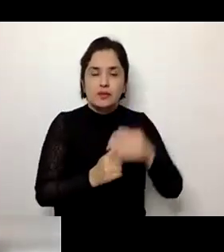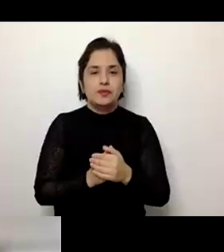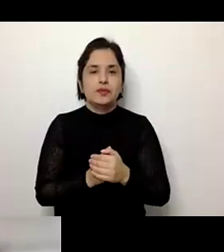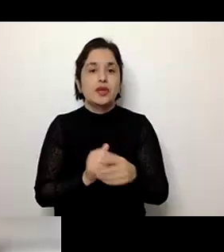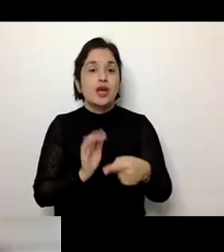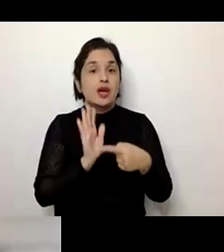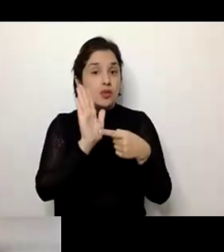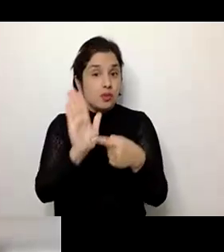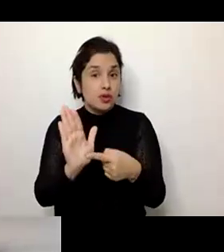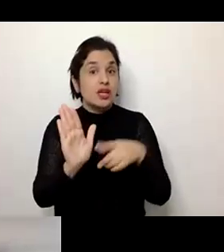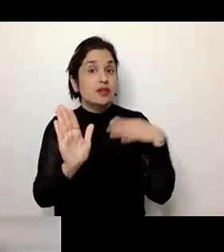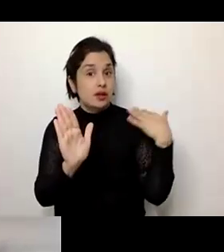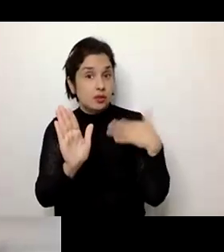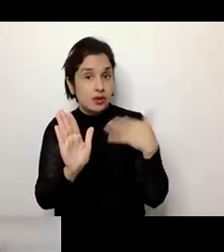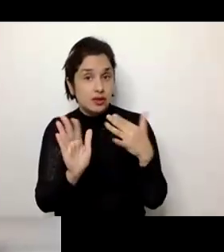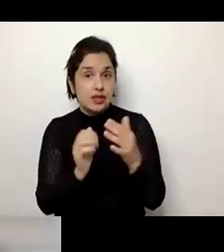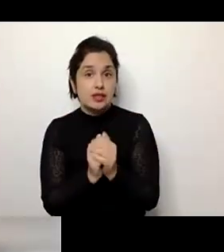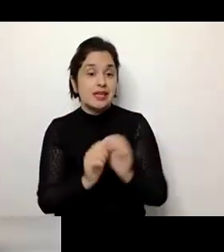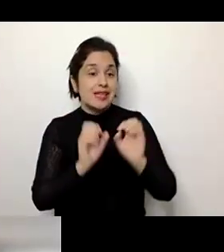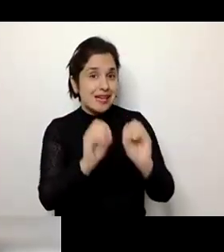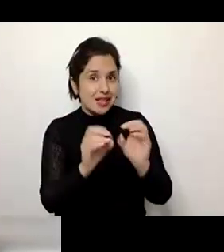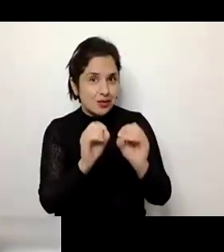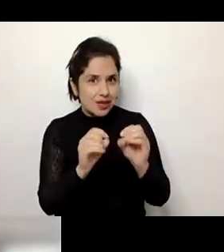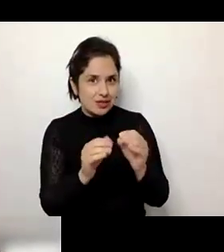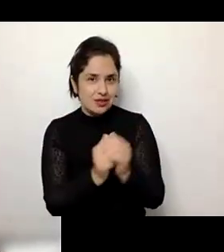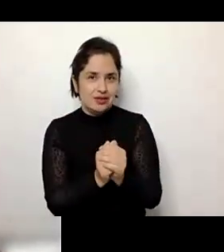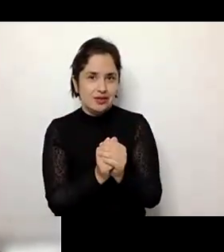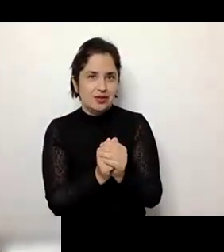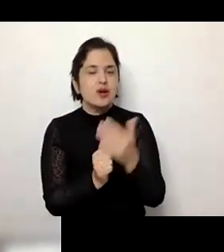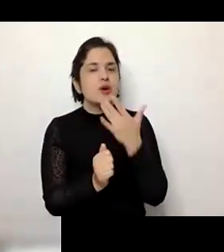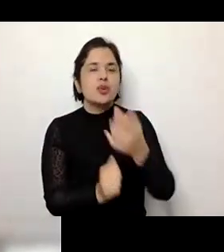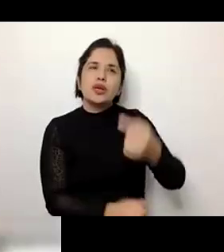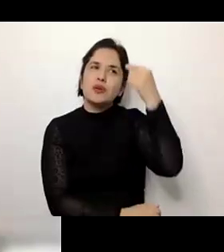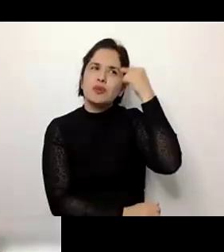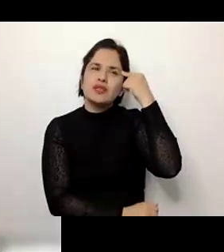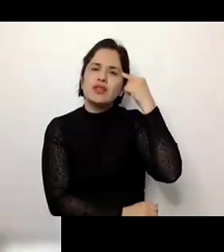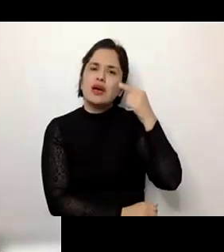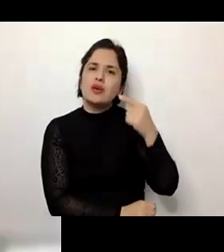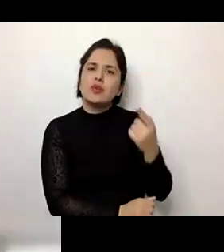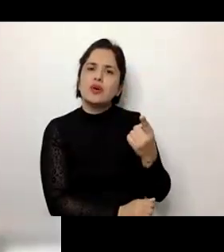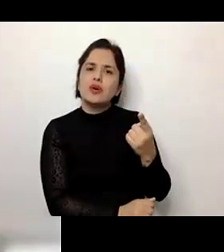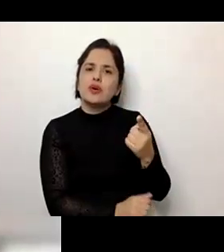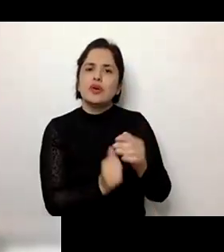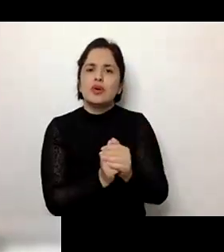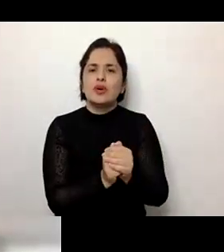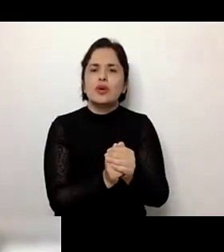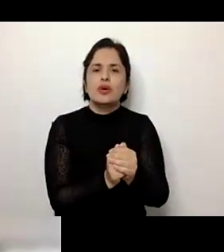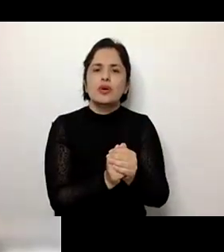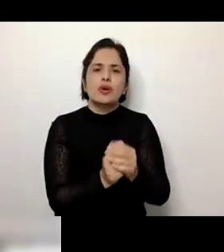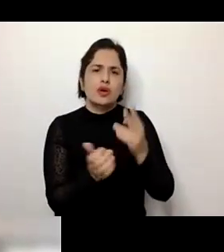a importância da educação, mesmo uma educação, porque pensando que esses idosos aqui em